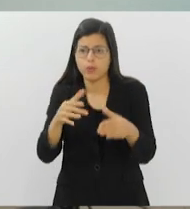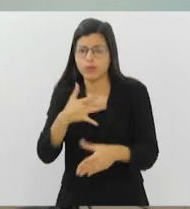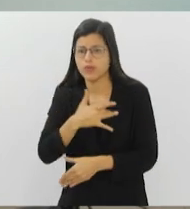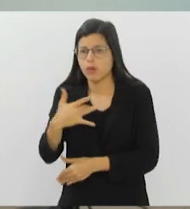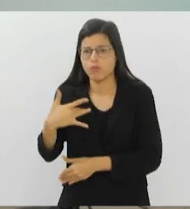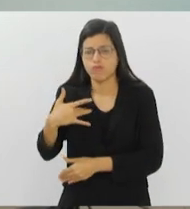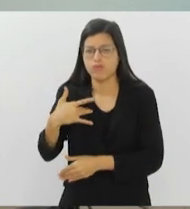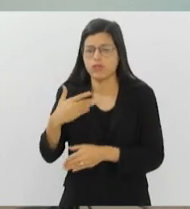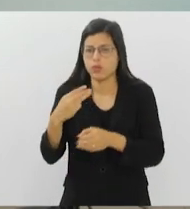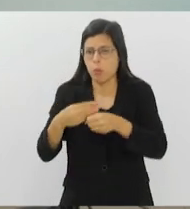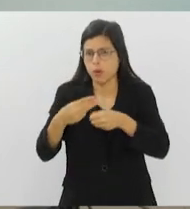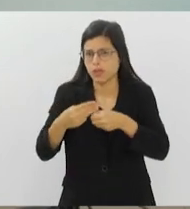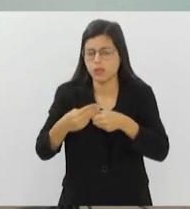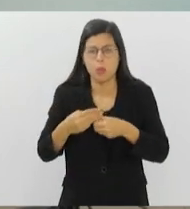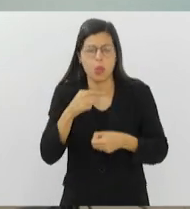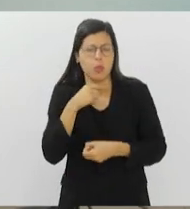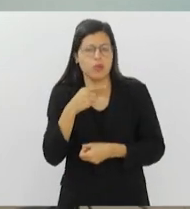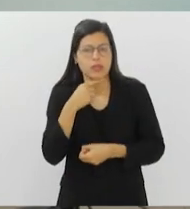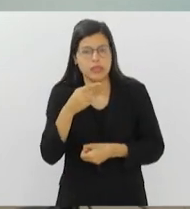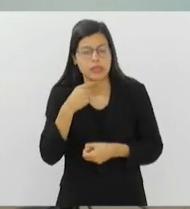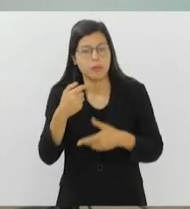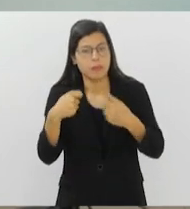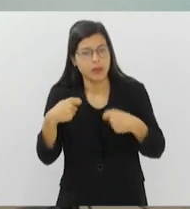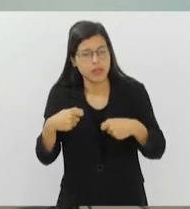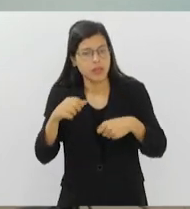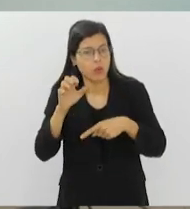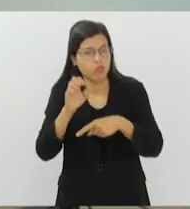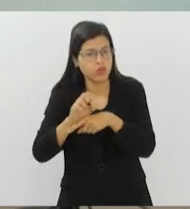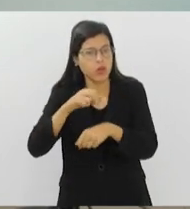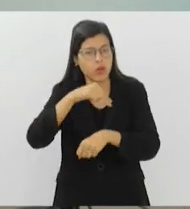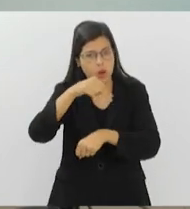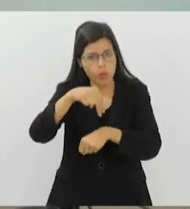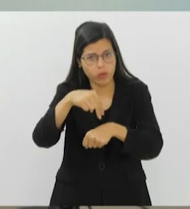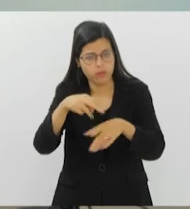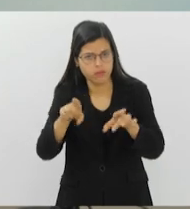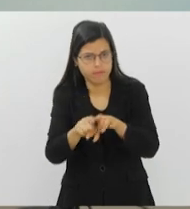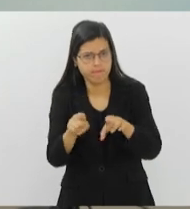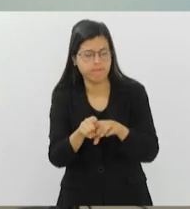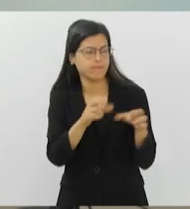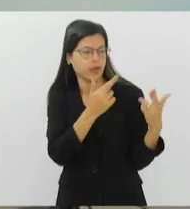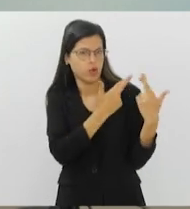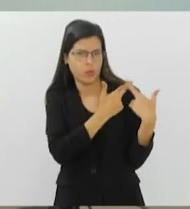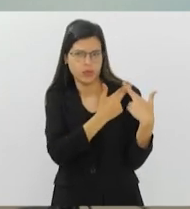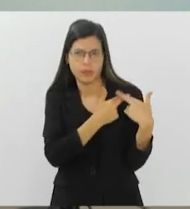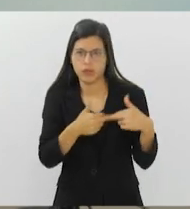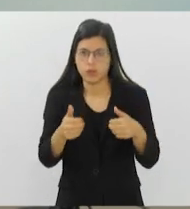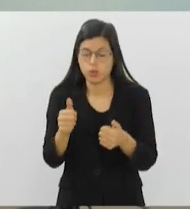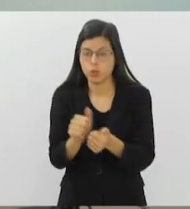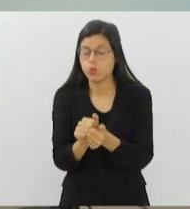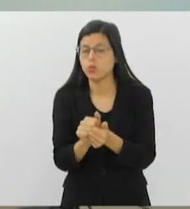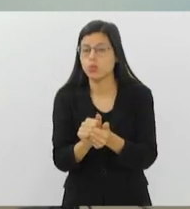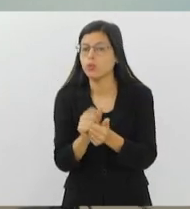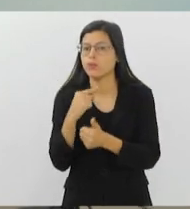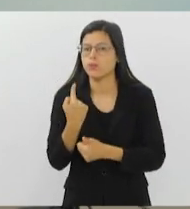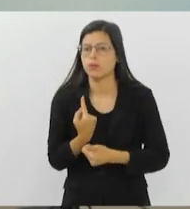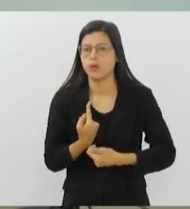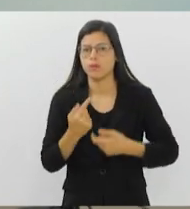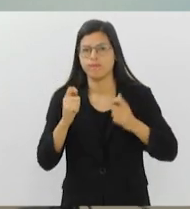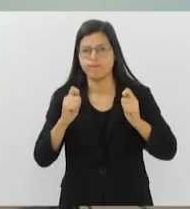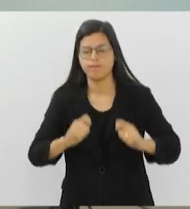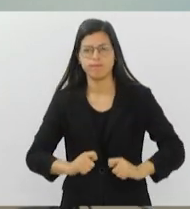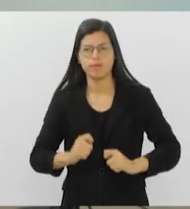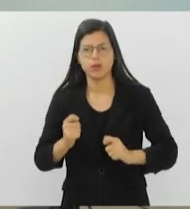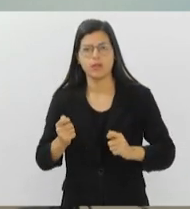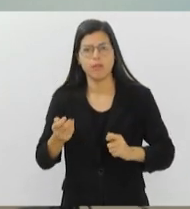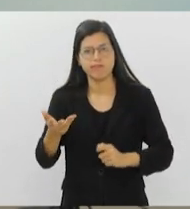conta, então é preciso que o Estado e a União também entrem nessa corresponsabilidade para que nós possamos agilizar